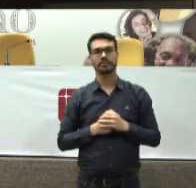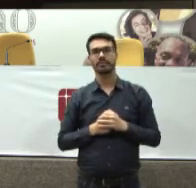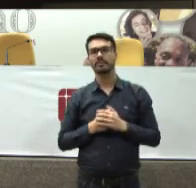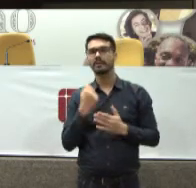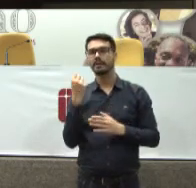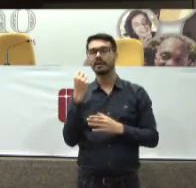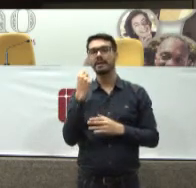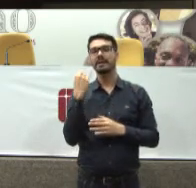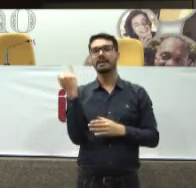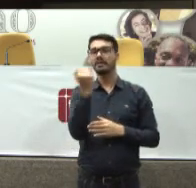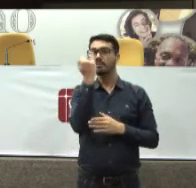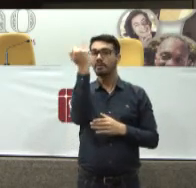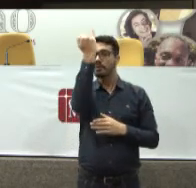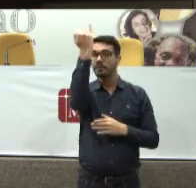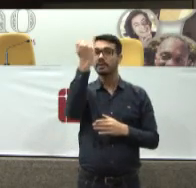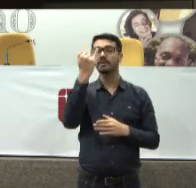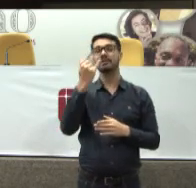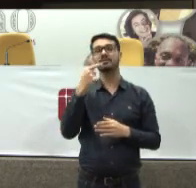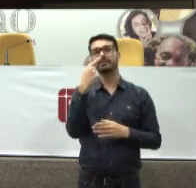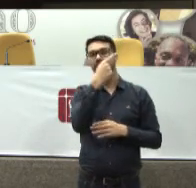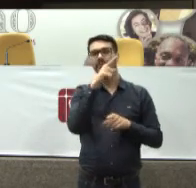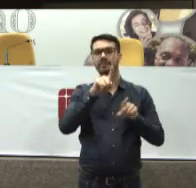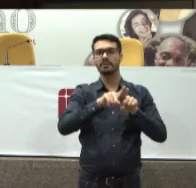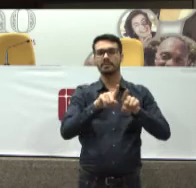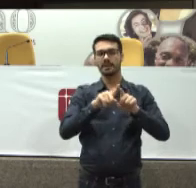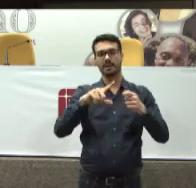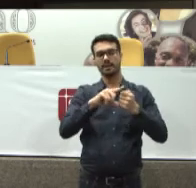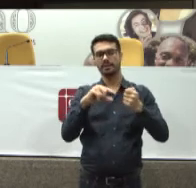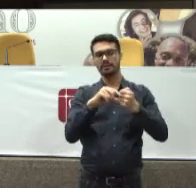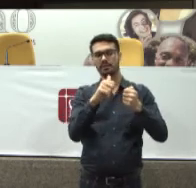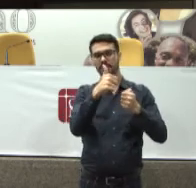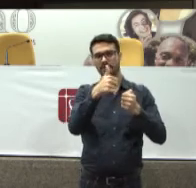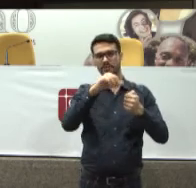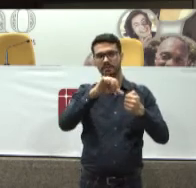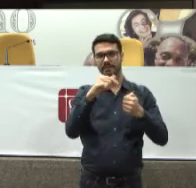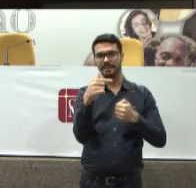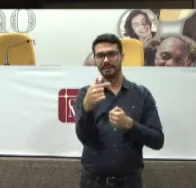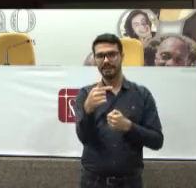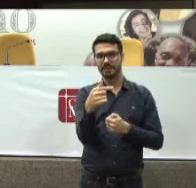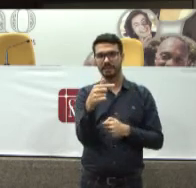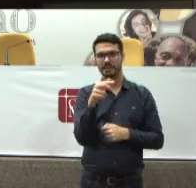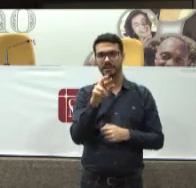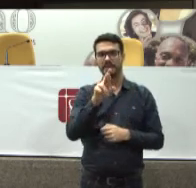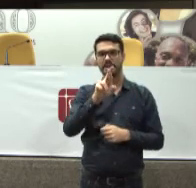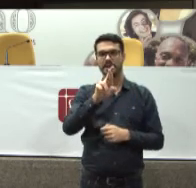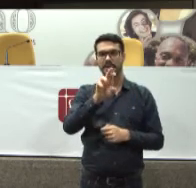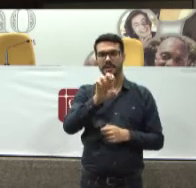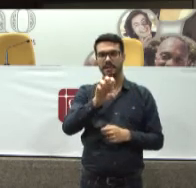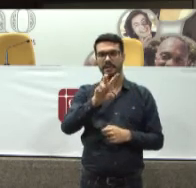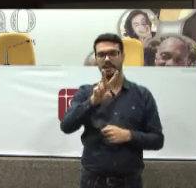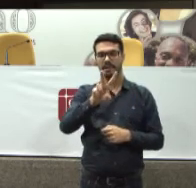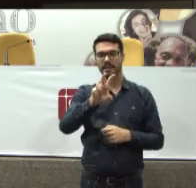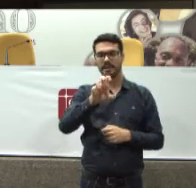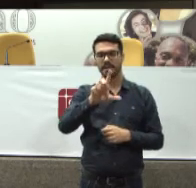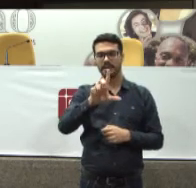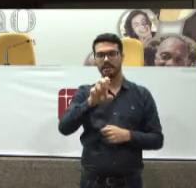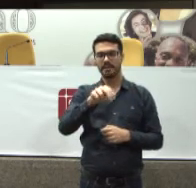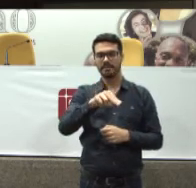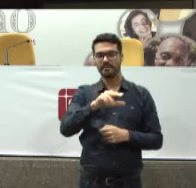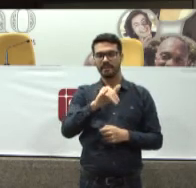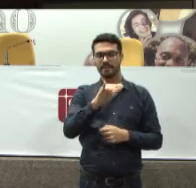Relevância pública Do serviço saúde É previsto lá Artigo 197 Mas ao mesmo tempo Esse serviço relevante Percebe hoje Uma